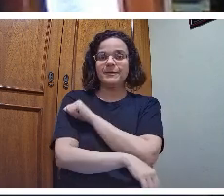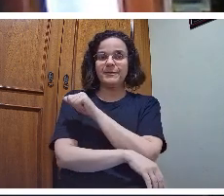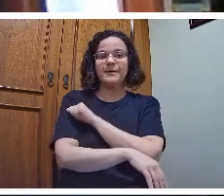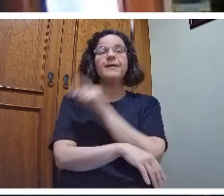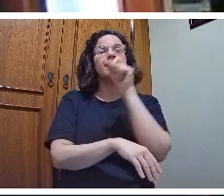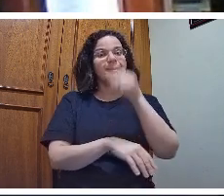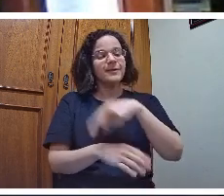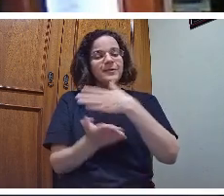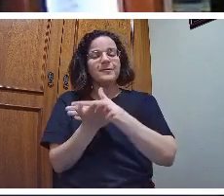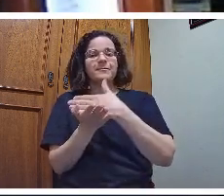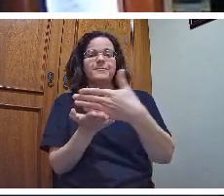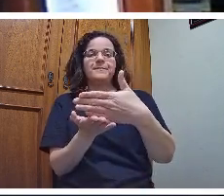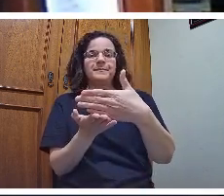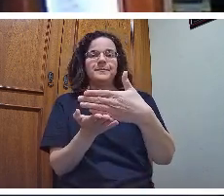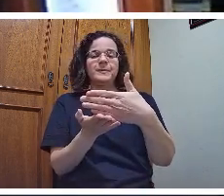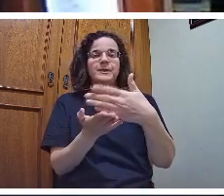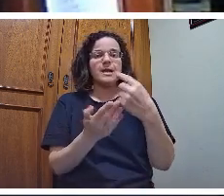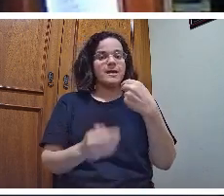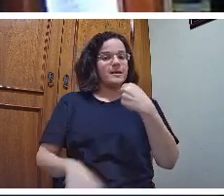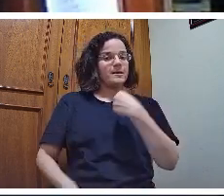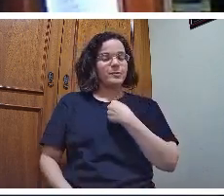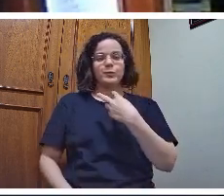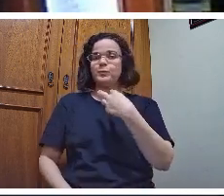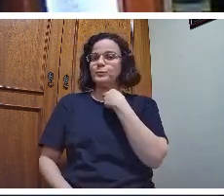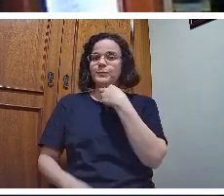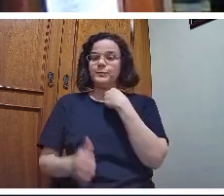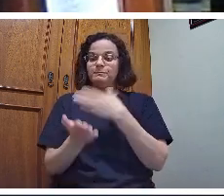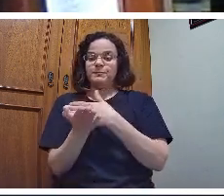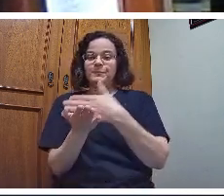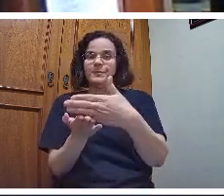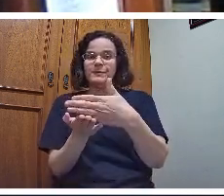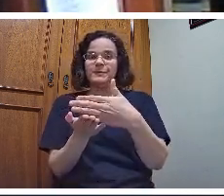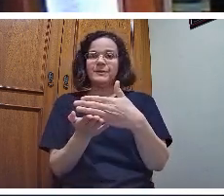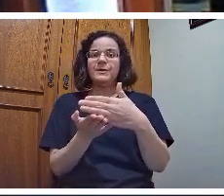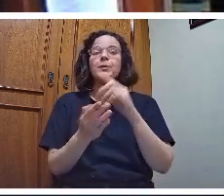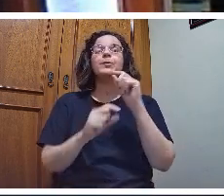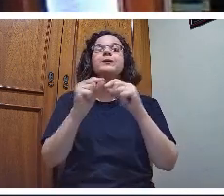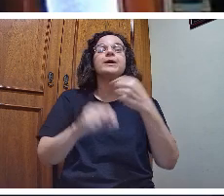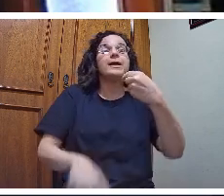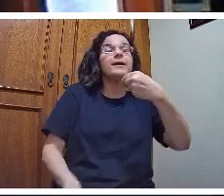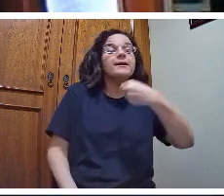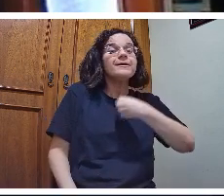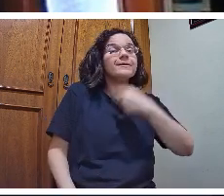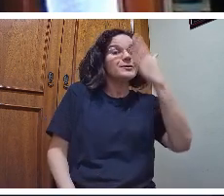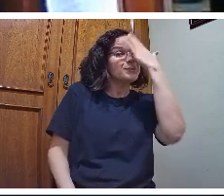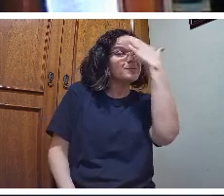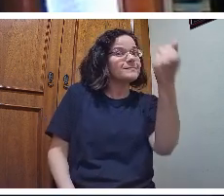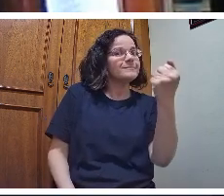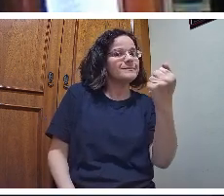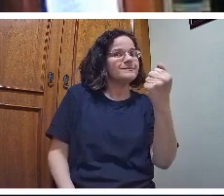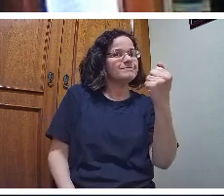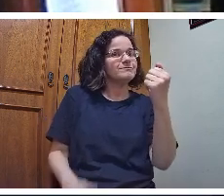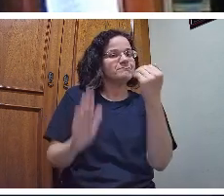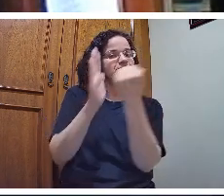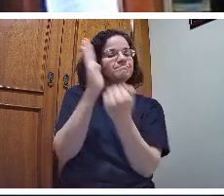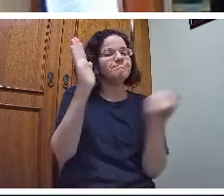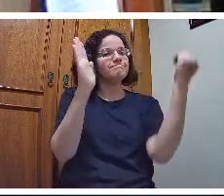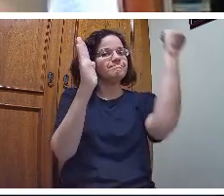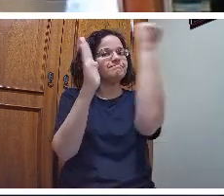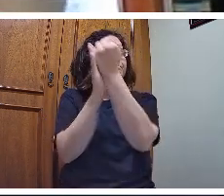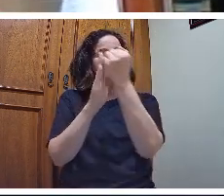o ponto de partida. Eu não parto daquilo que eu sei ou do conhecimento mais elevado